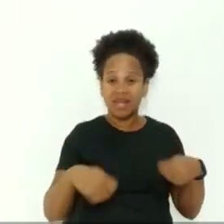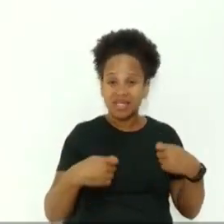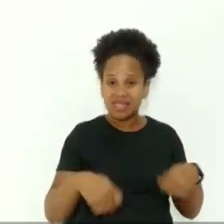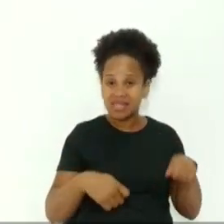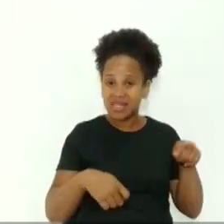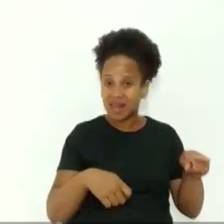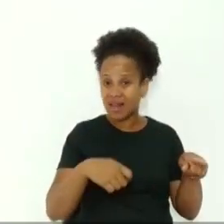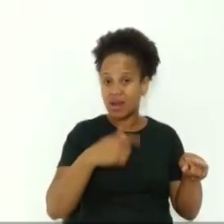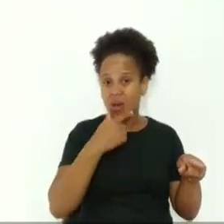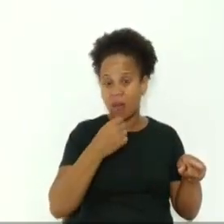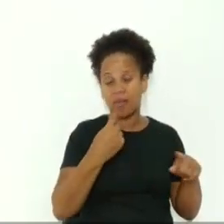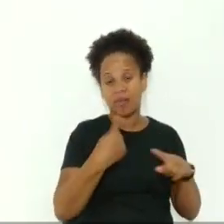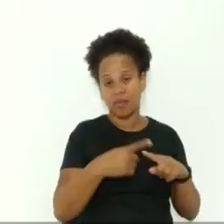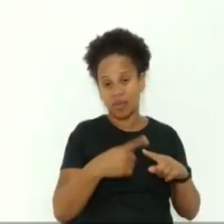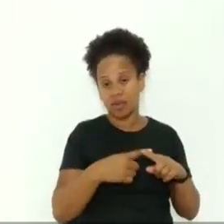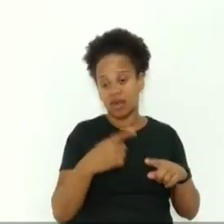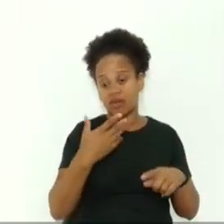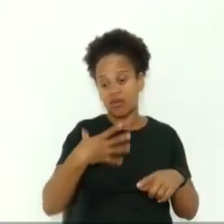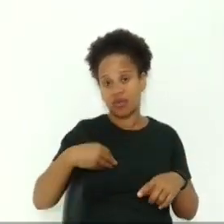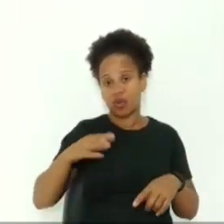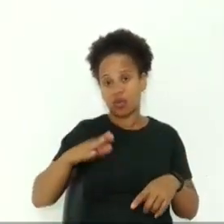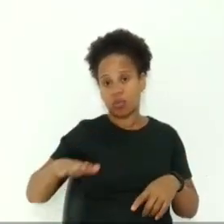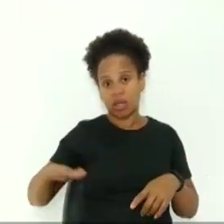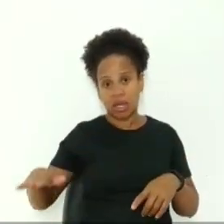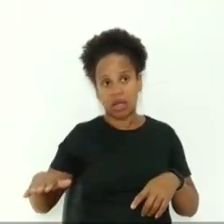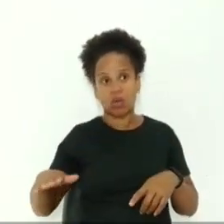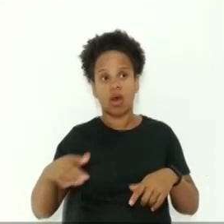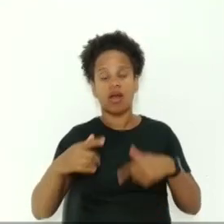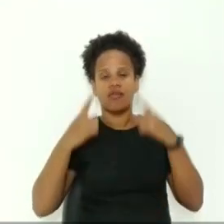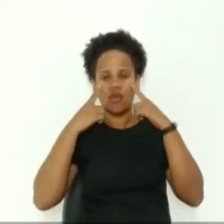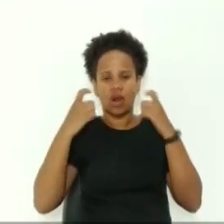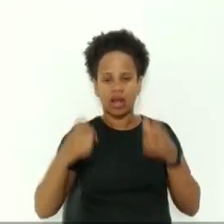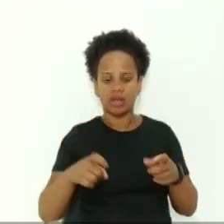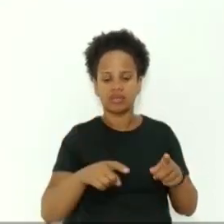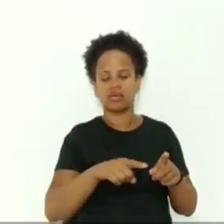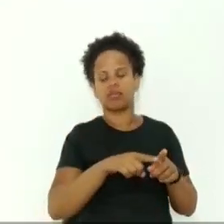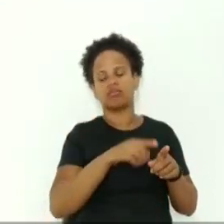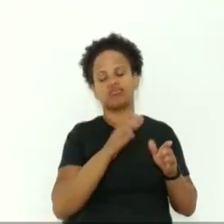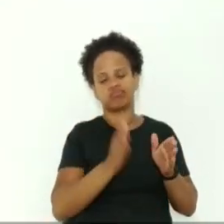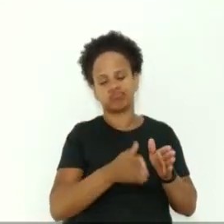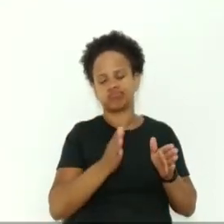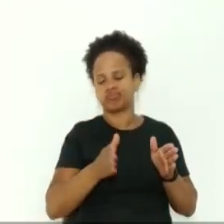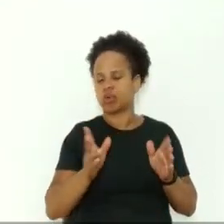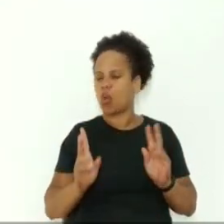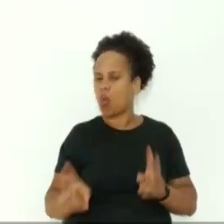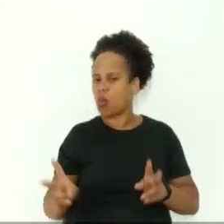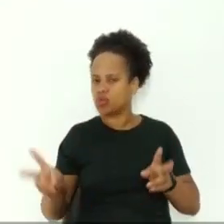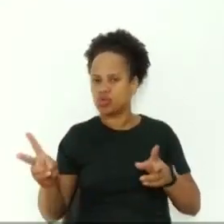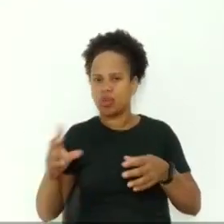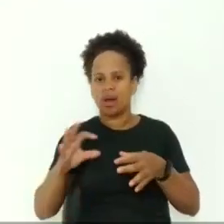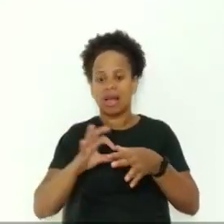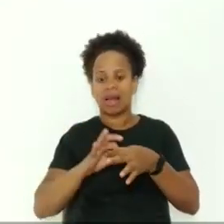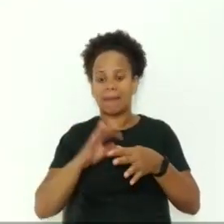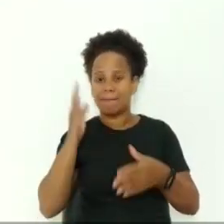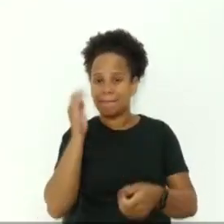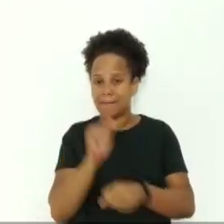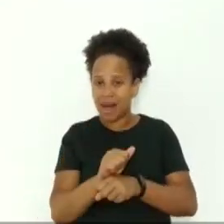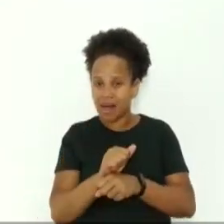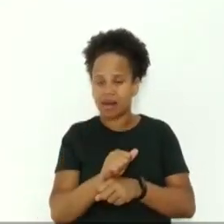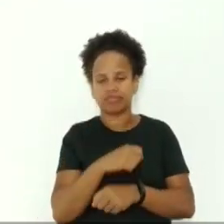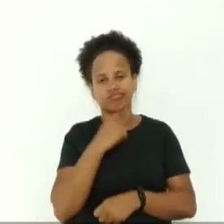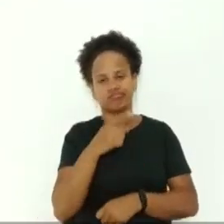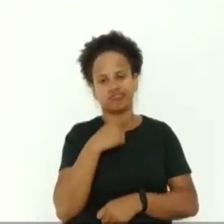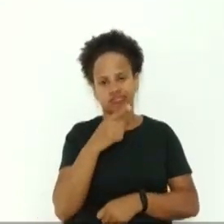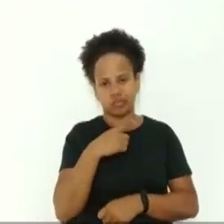conseguem romper o ciclo de violência contra a mulher. E o Centro de Referência da Mulher, que, antes